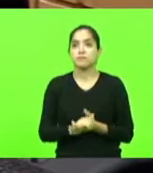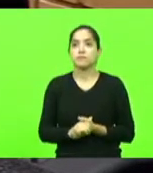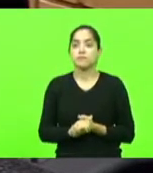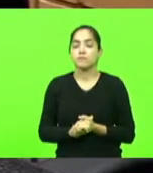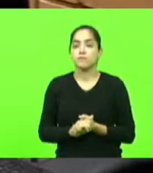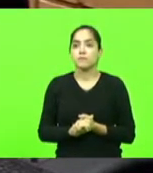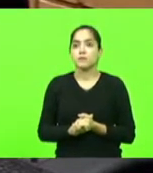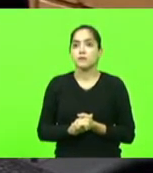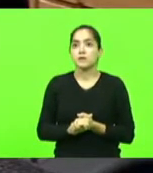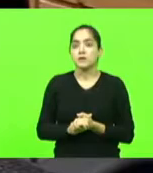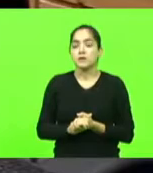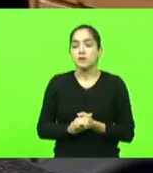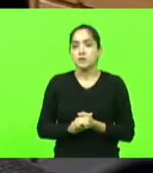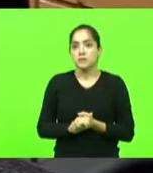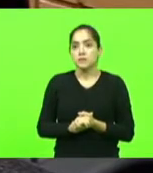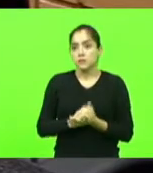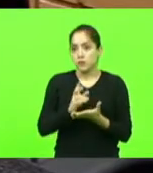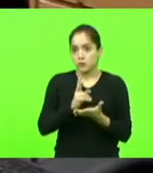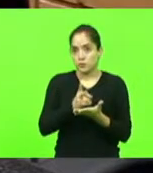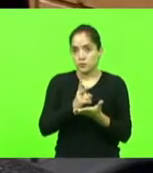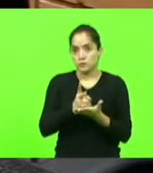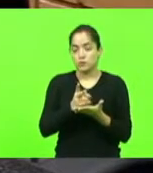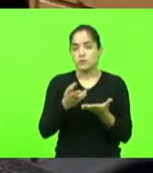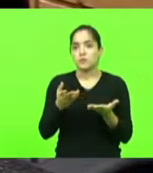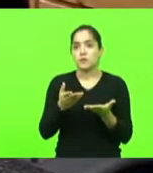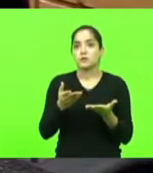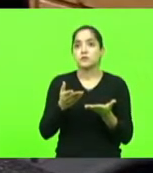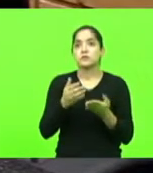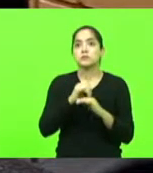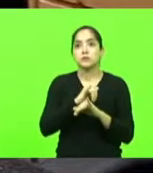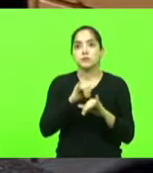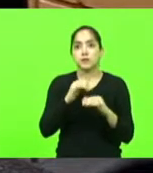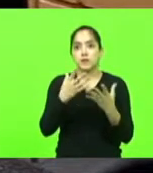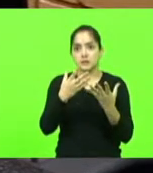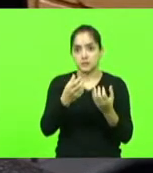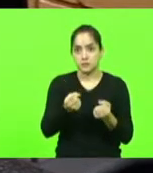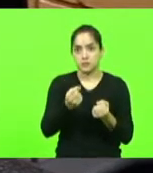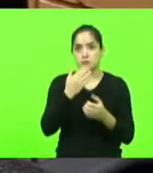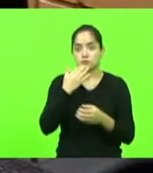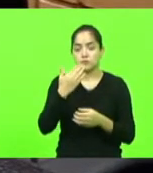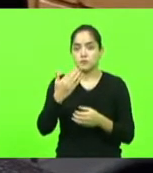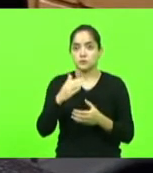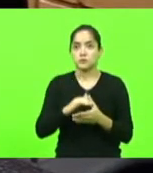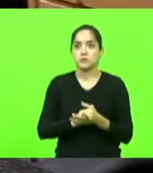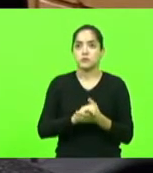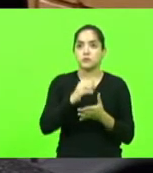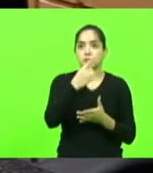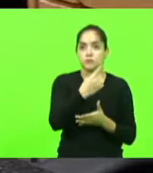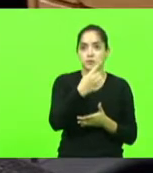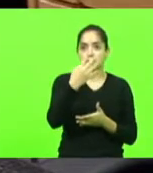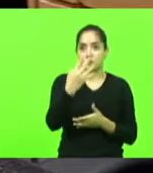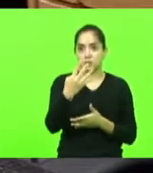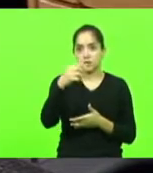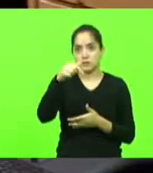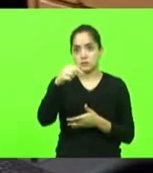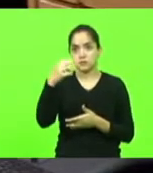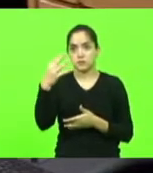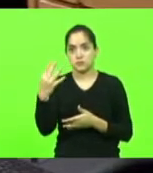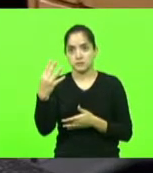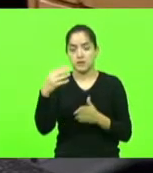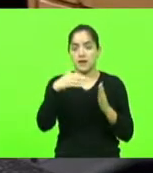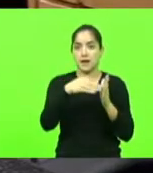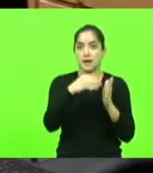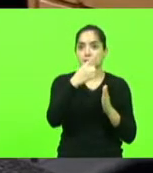Dando continuidade à ordem do dia, o senhor presidente deferiu os requerimentos 1474 a